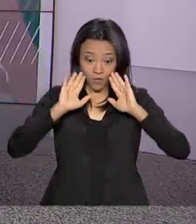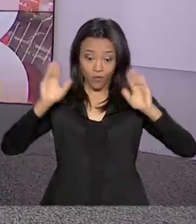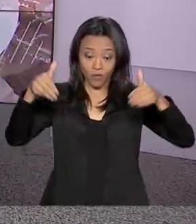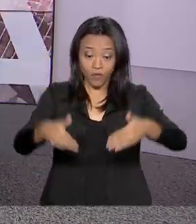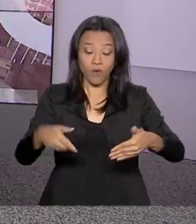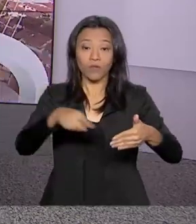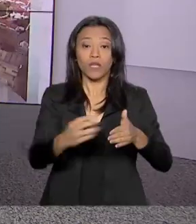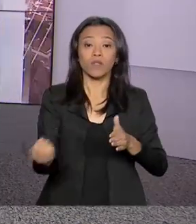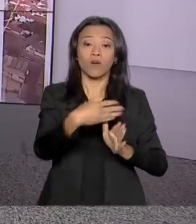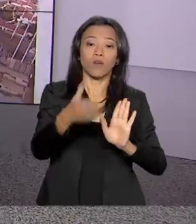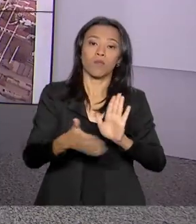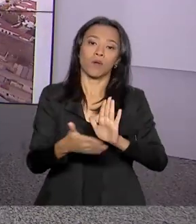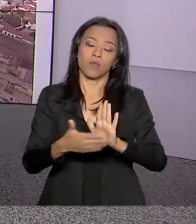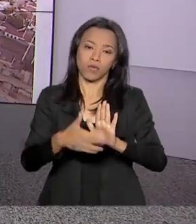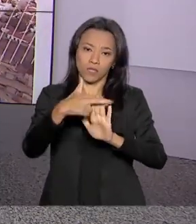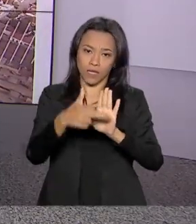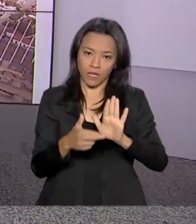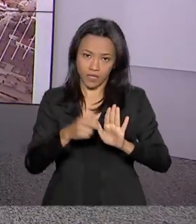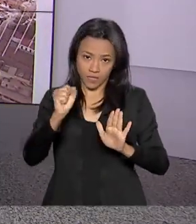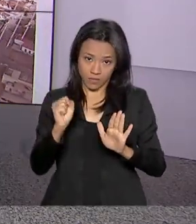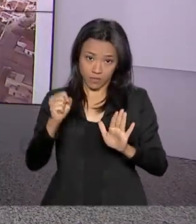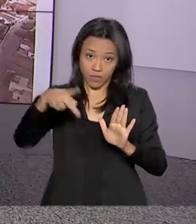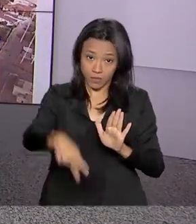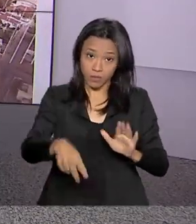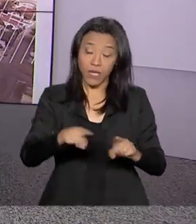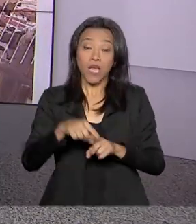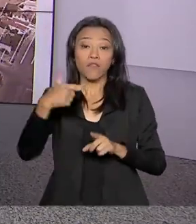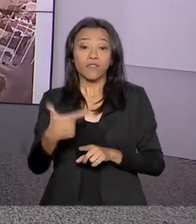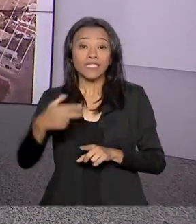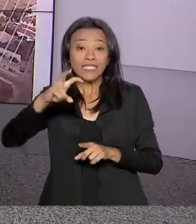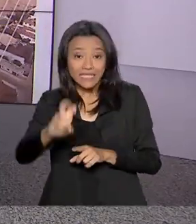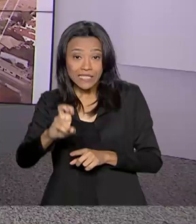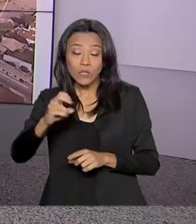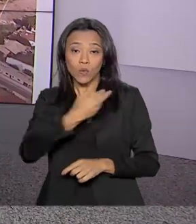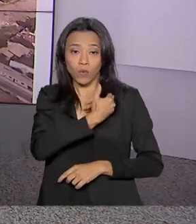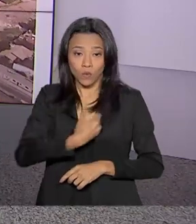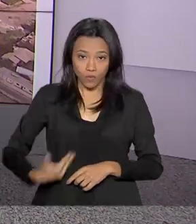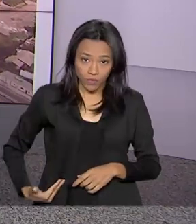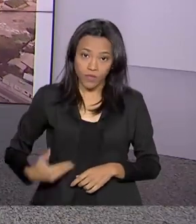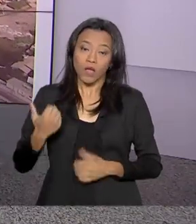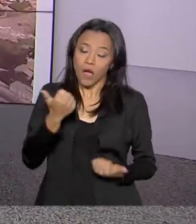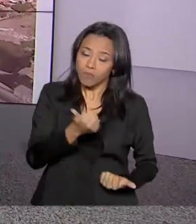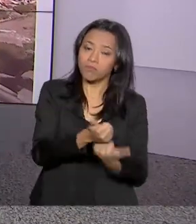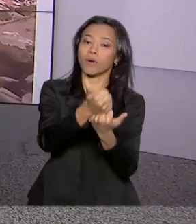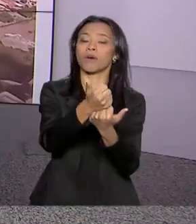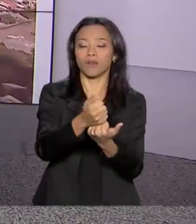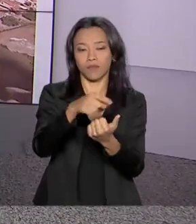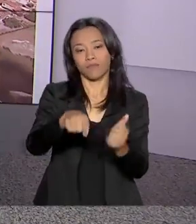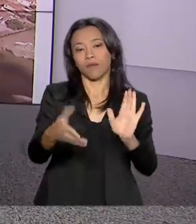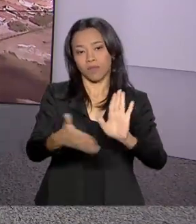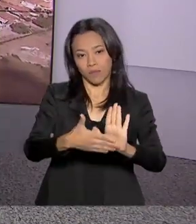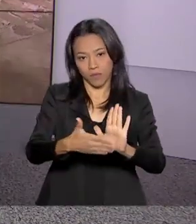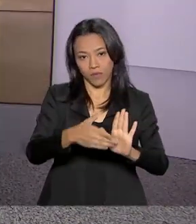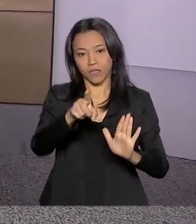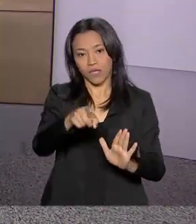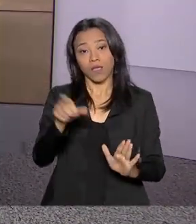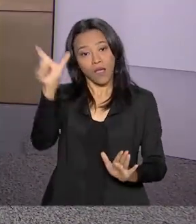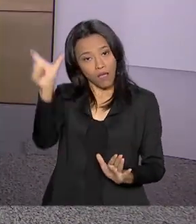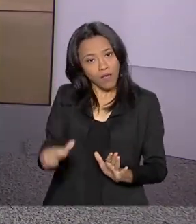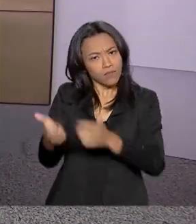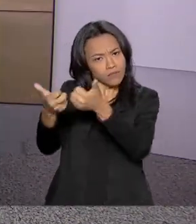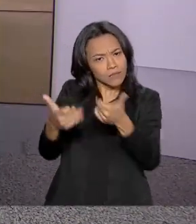25 governadores apresentaram uma carta de apoio à manutenção de estados e municípios na reforma. Assunto para a nossa repórter Selma Dias.